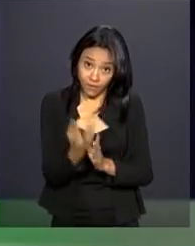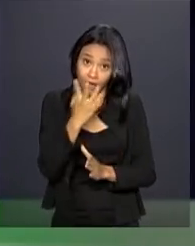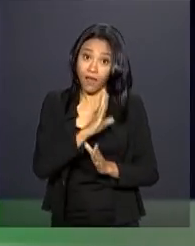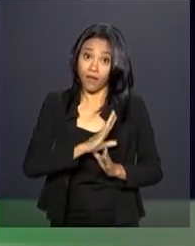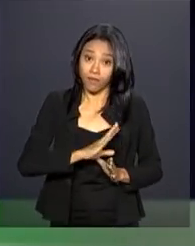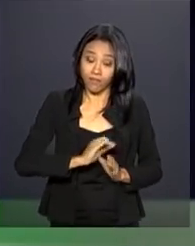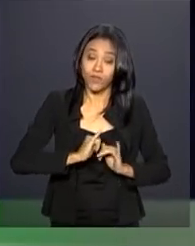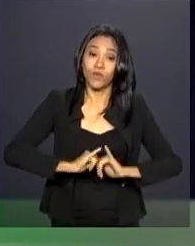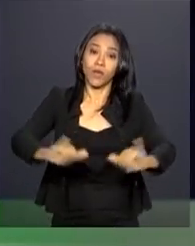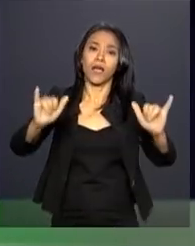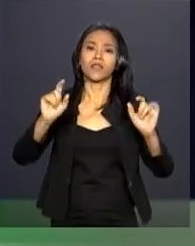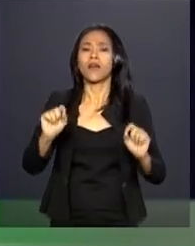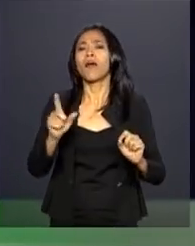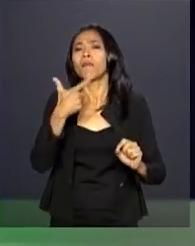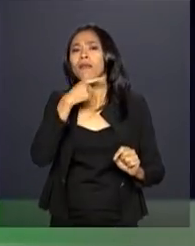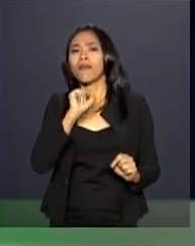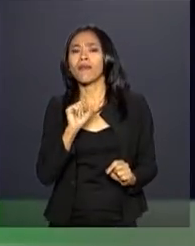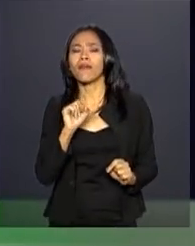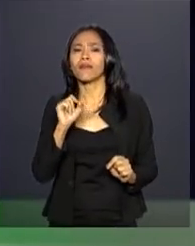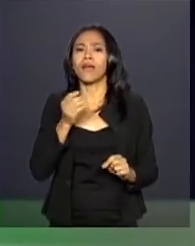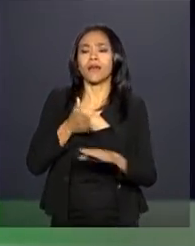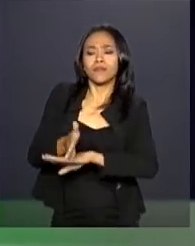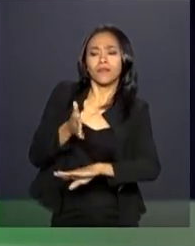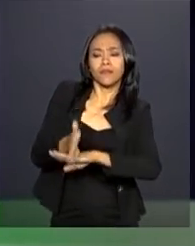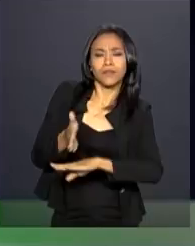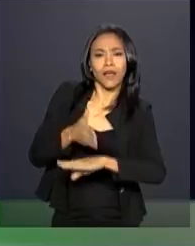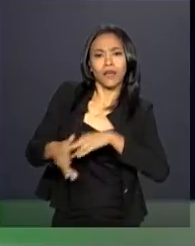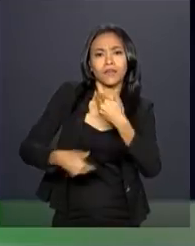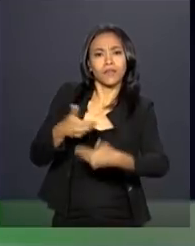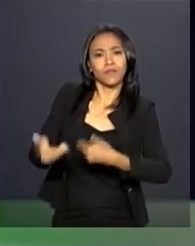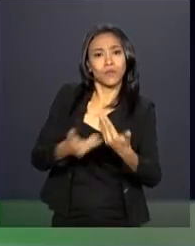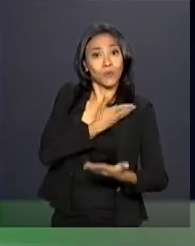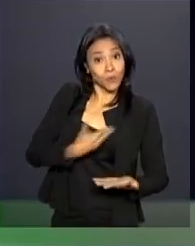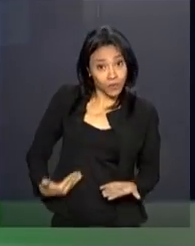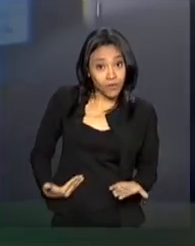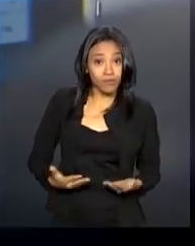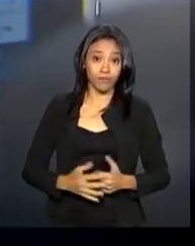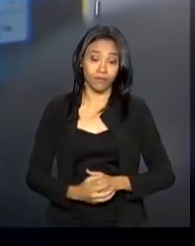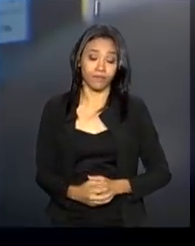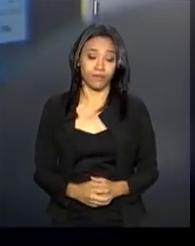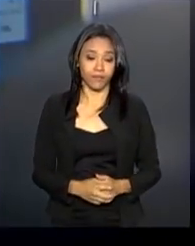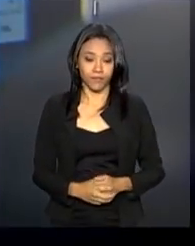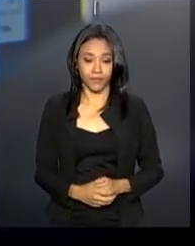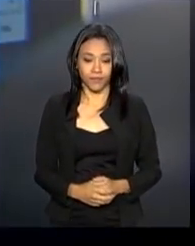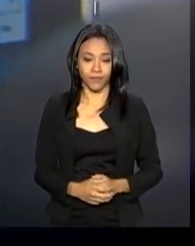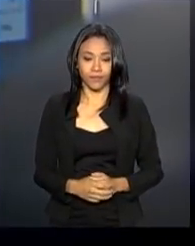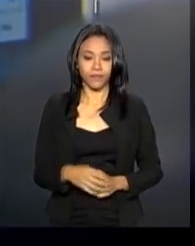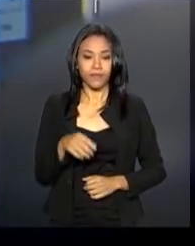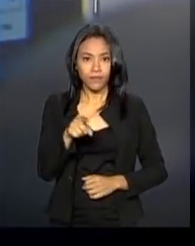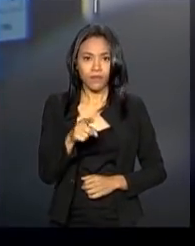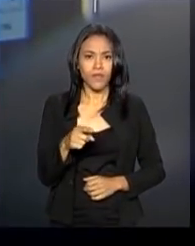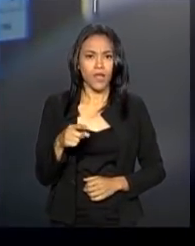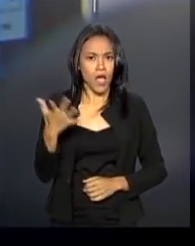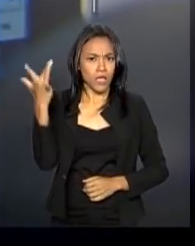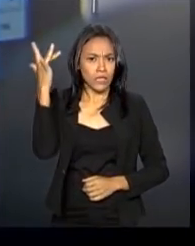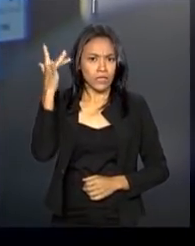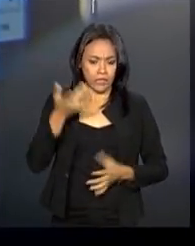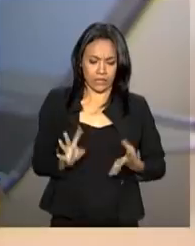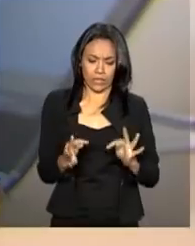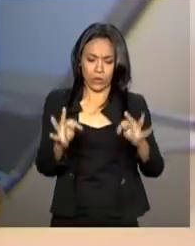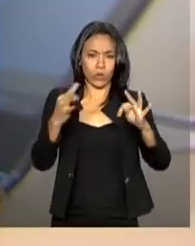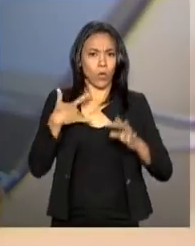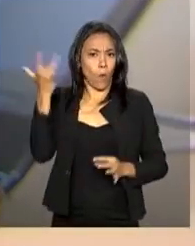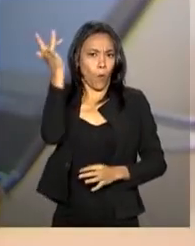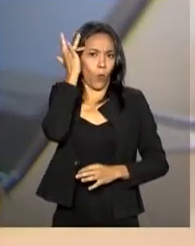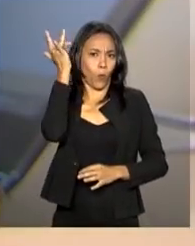ideia é facilitar a vida de quem precisa acessar serviços públicos. Com os avanços tecnológicos,